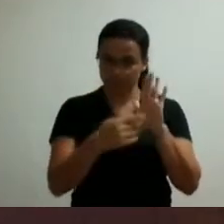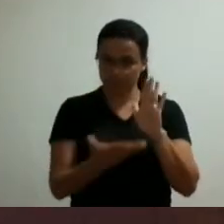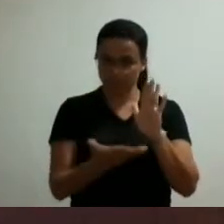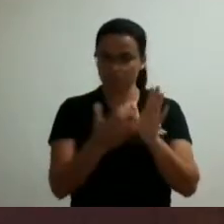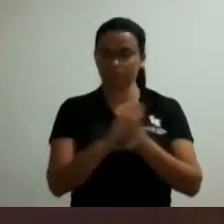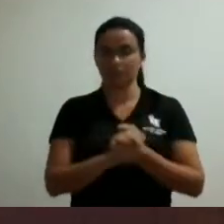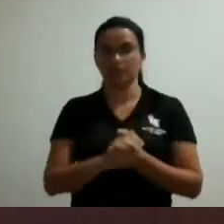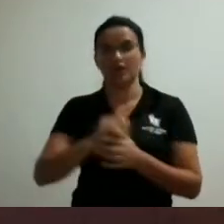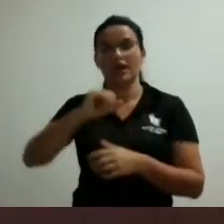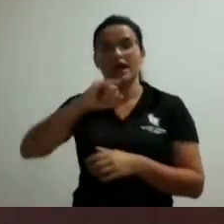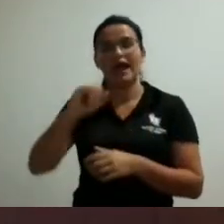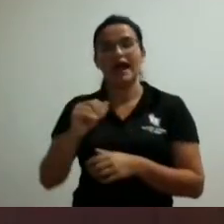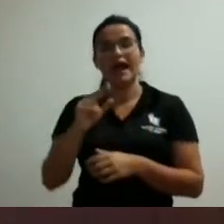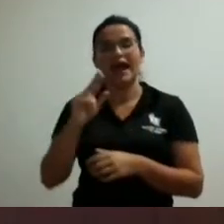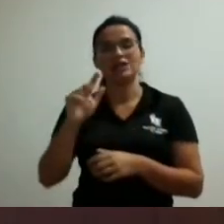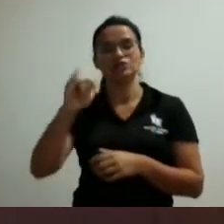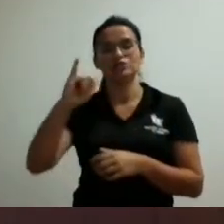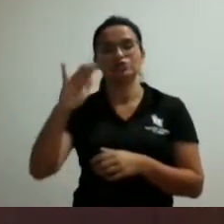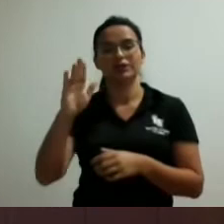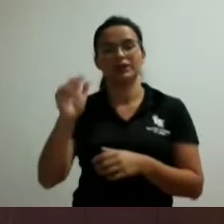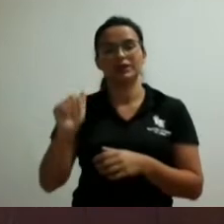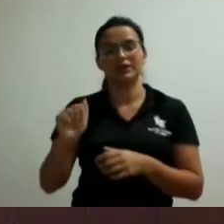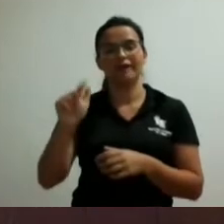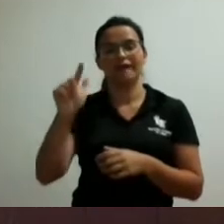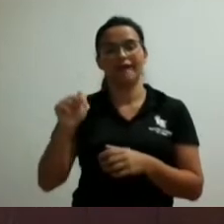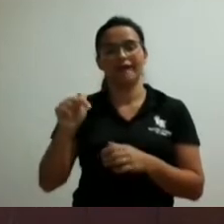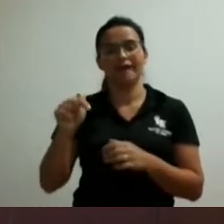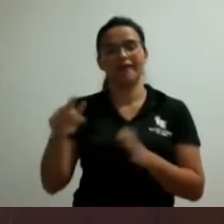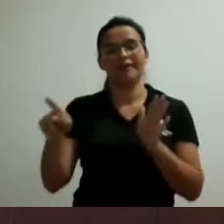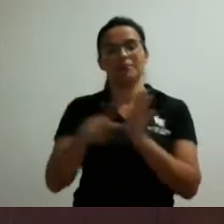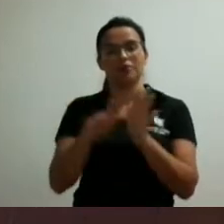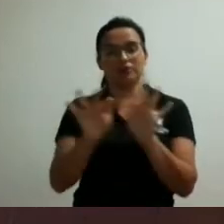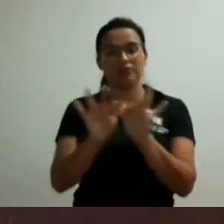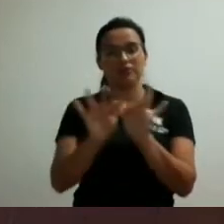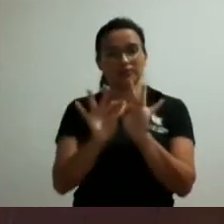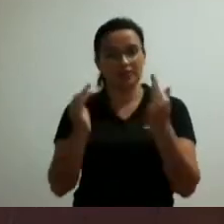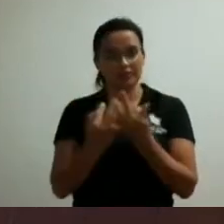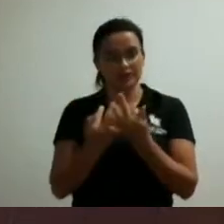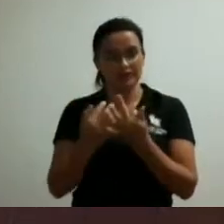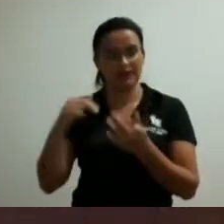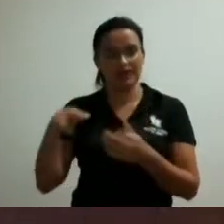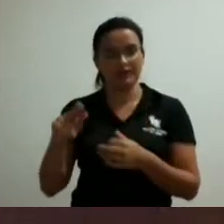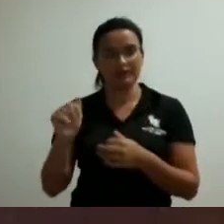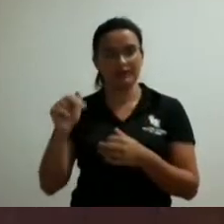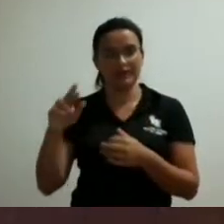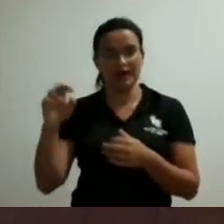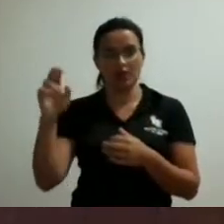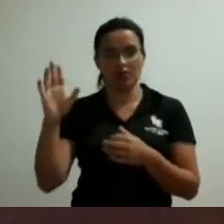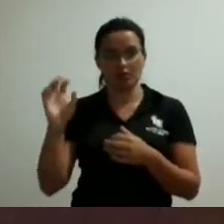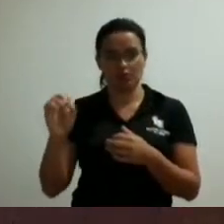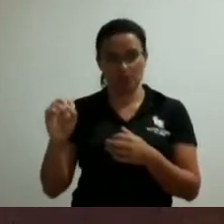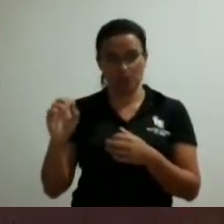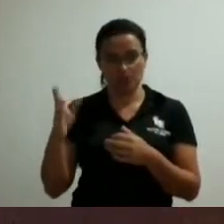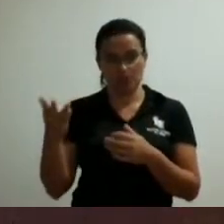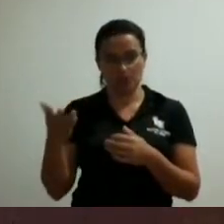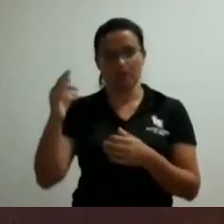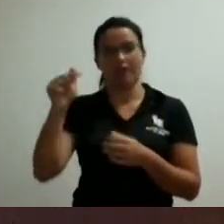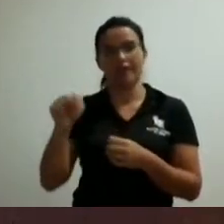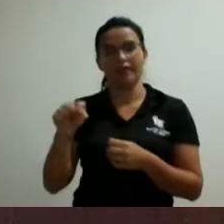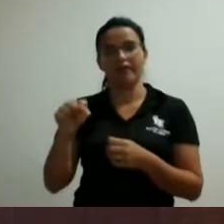nora do doutor Paulo Tristão que é um amigo dessa casa o doutor Paulo é a pessoa que tem hoje